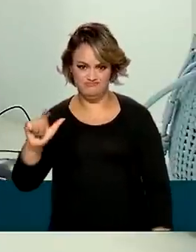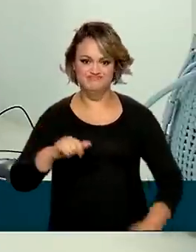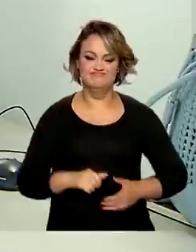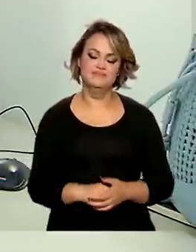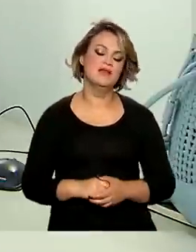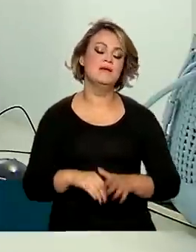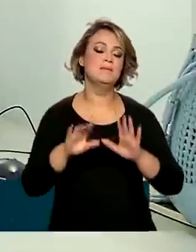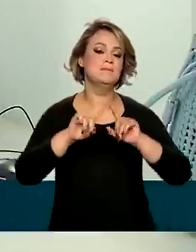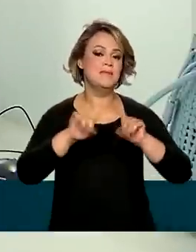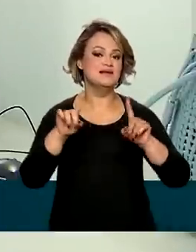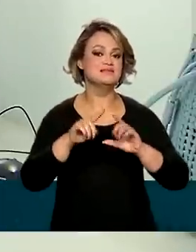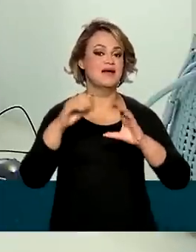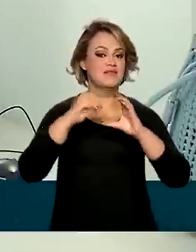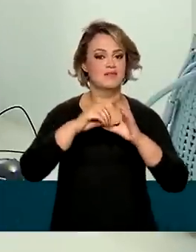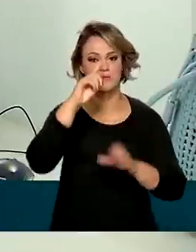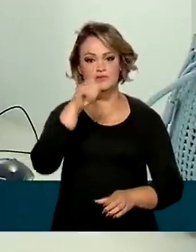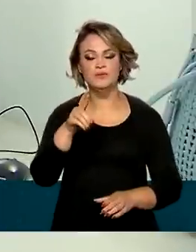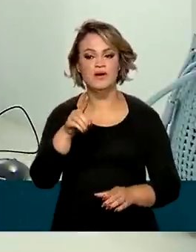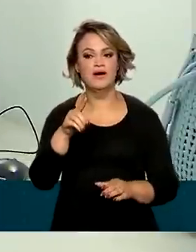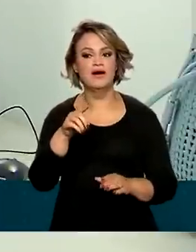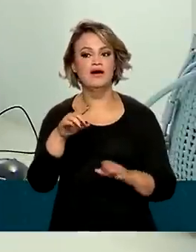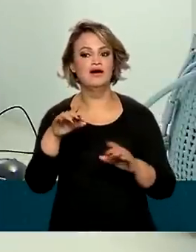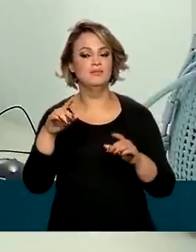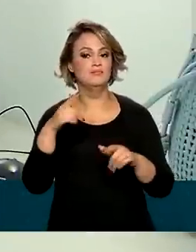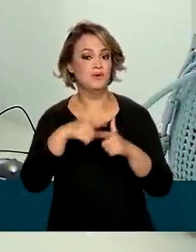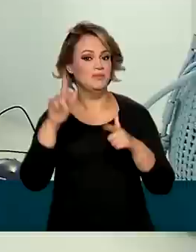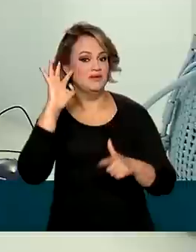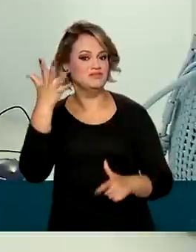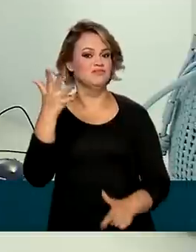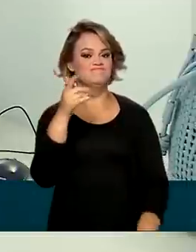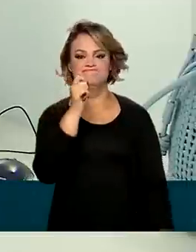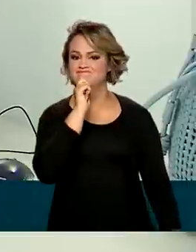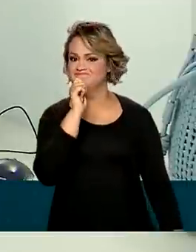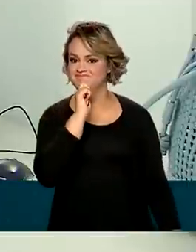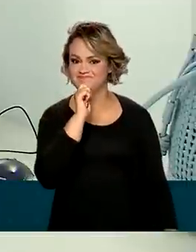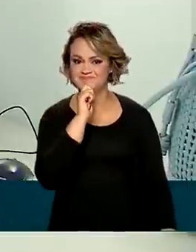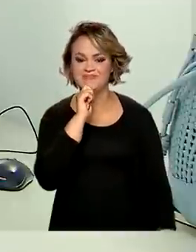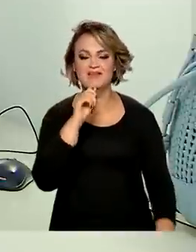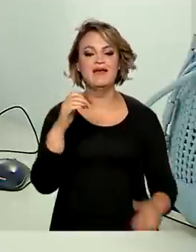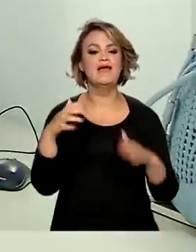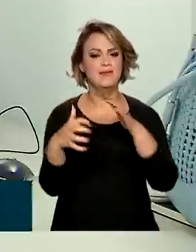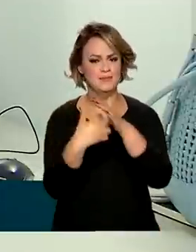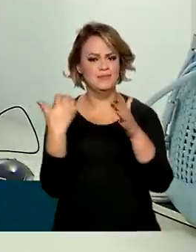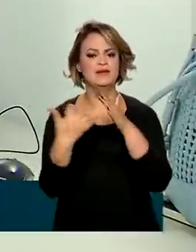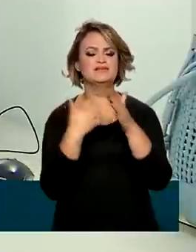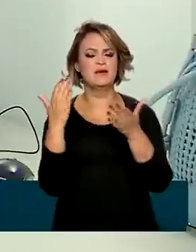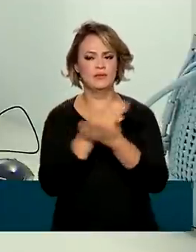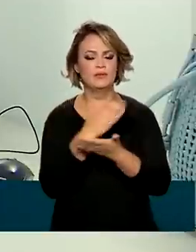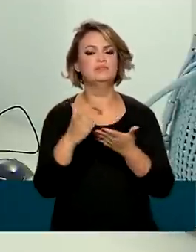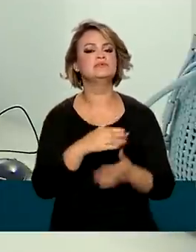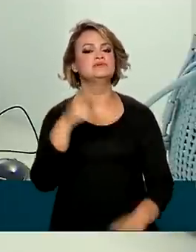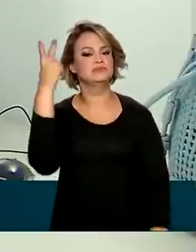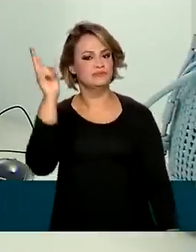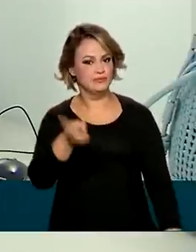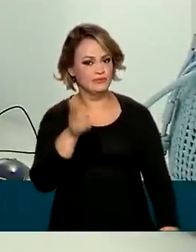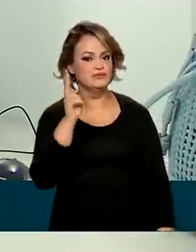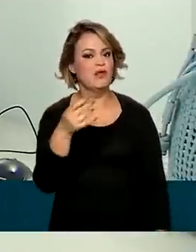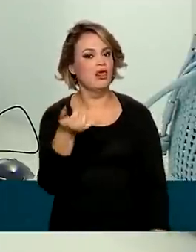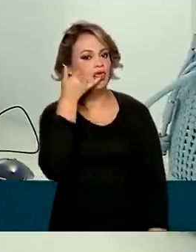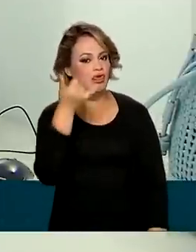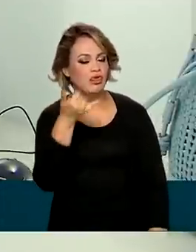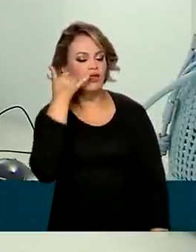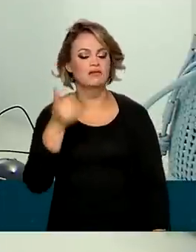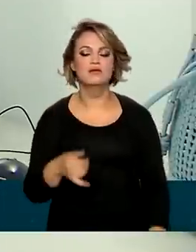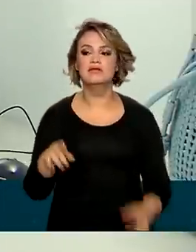pela Anatel ainda não resolveram o problema. Muitas empresas insistem em descumprir as normas. As